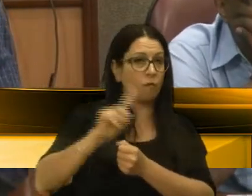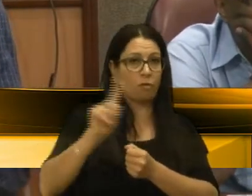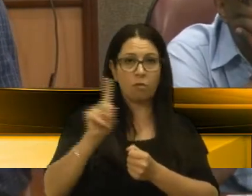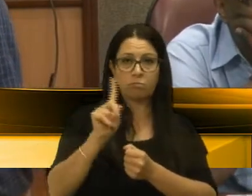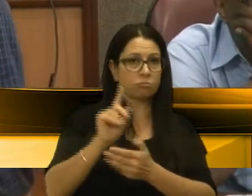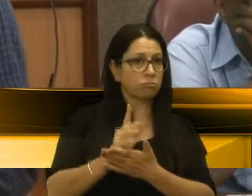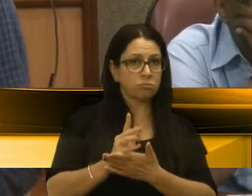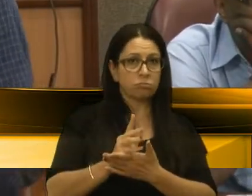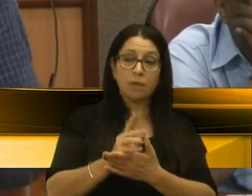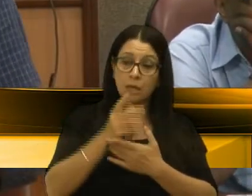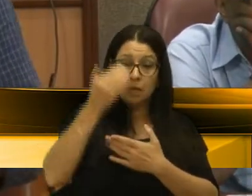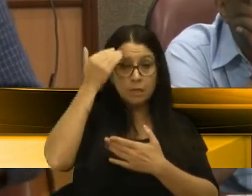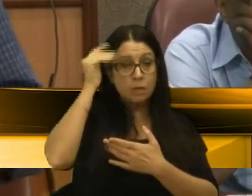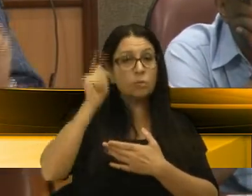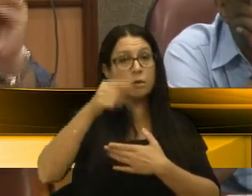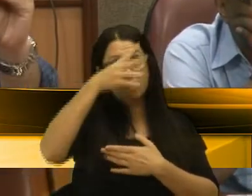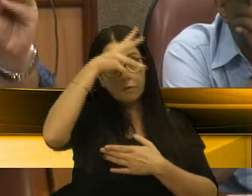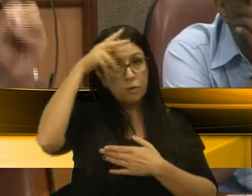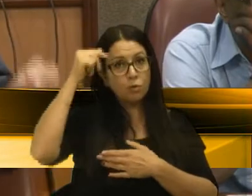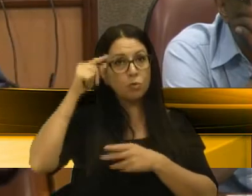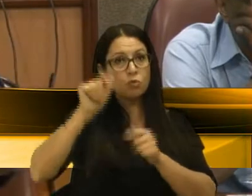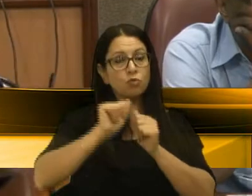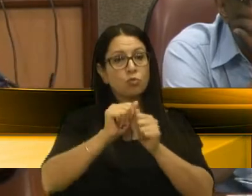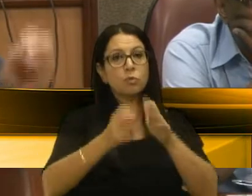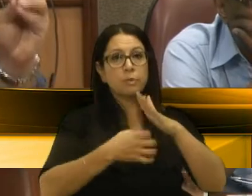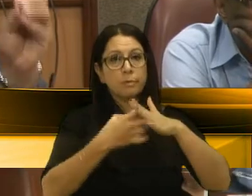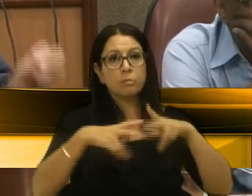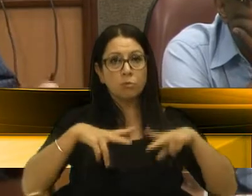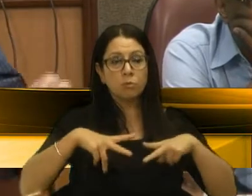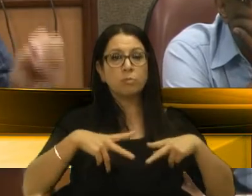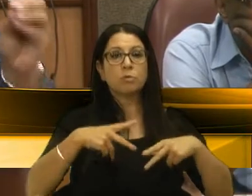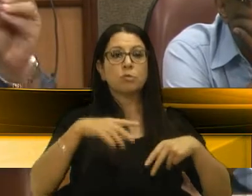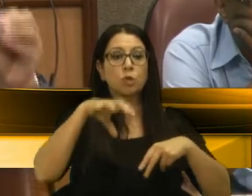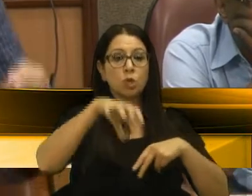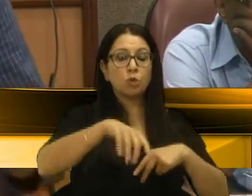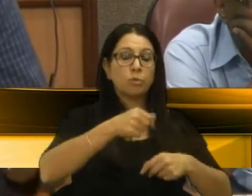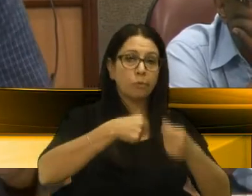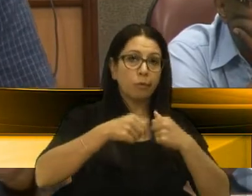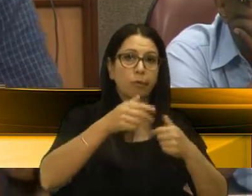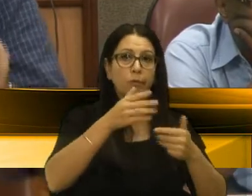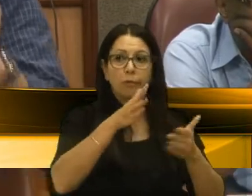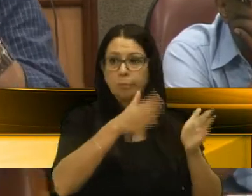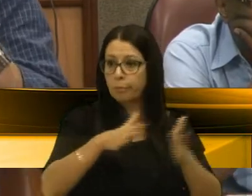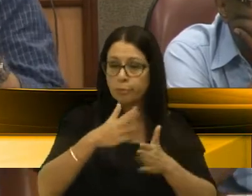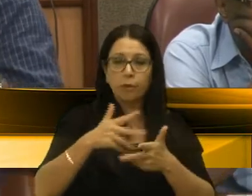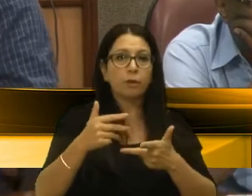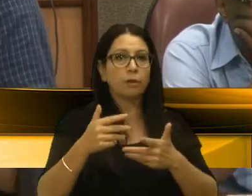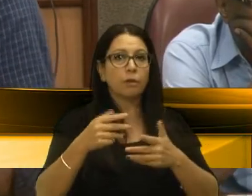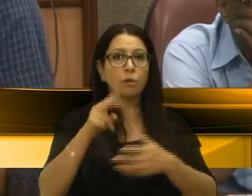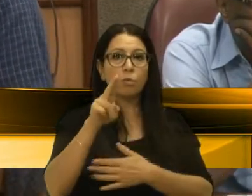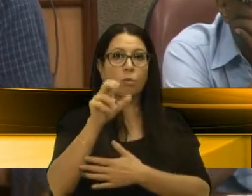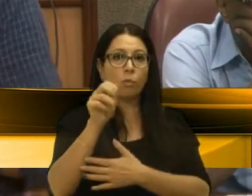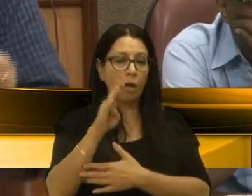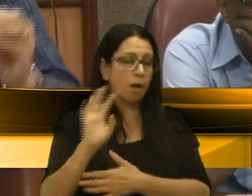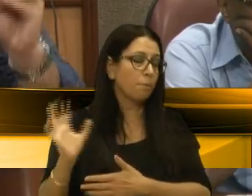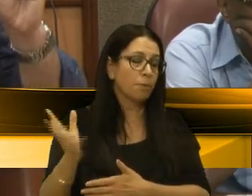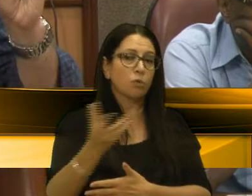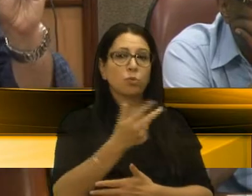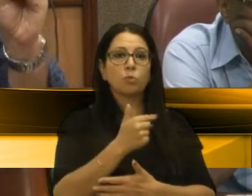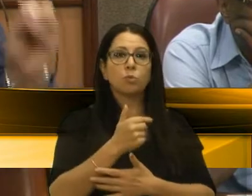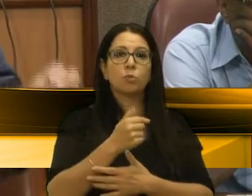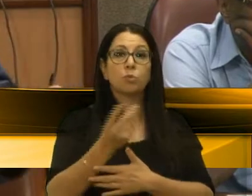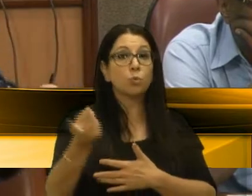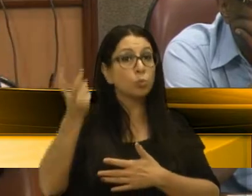Poder Público, juntamente com a iniciativa privada, setor econômico, produtivo, o movimento comunitário, o movimento